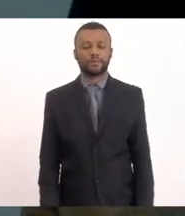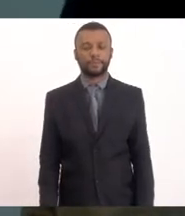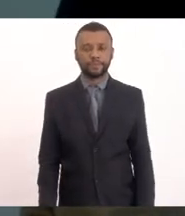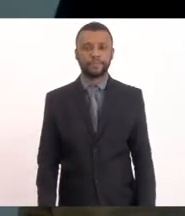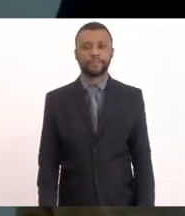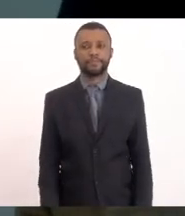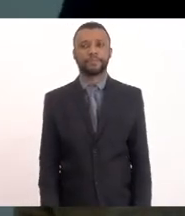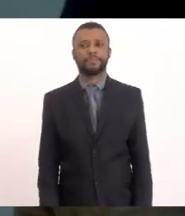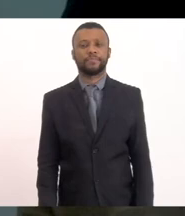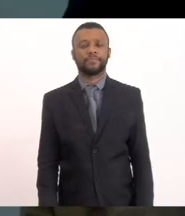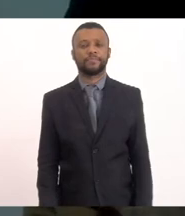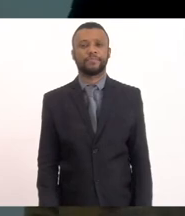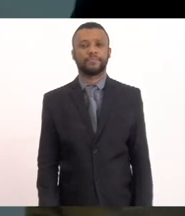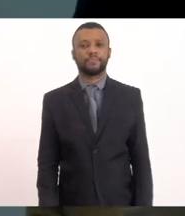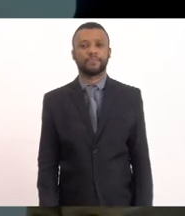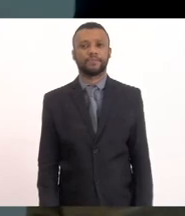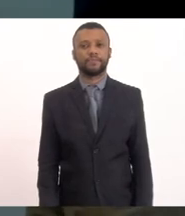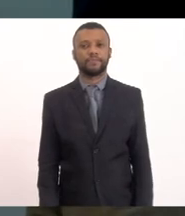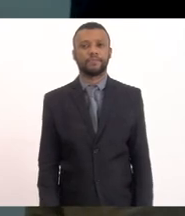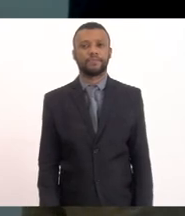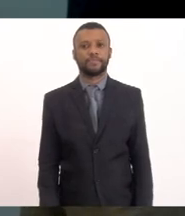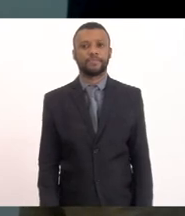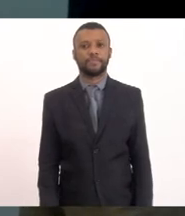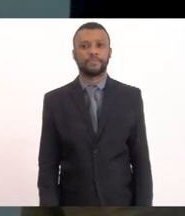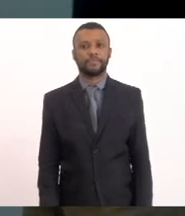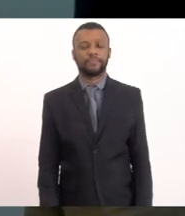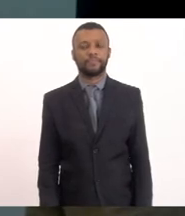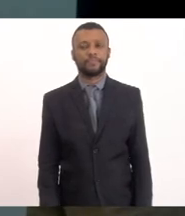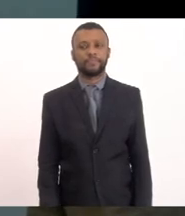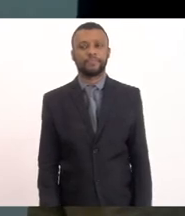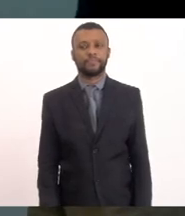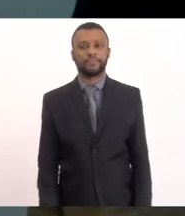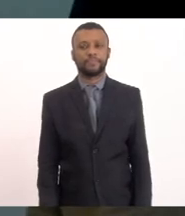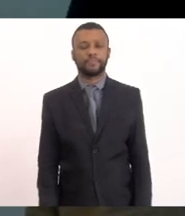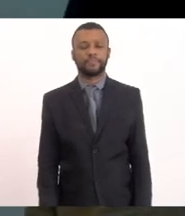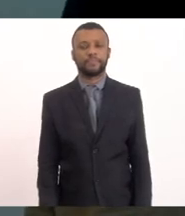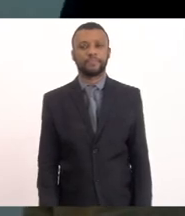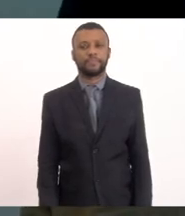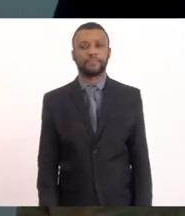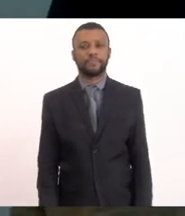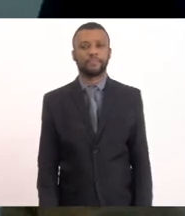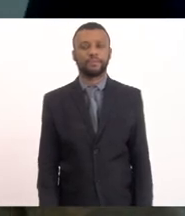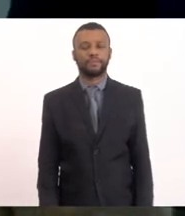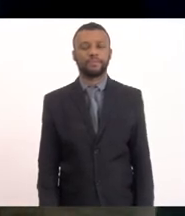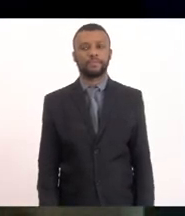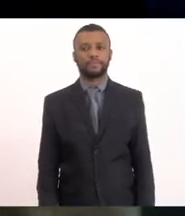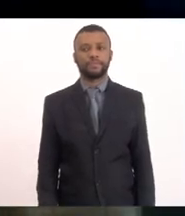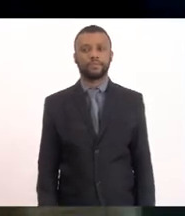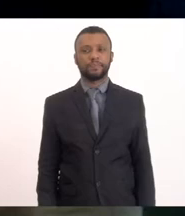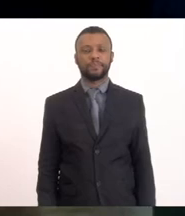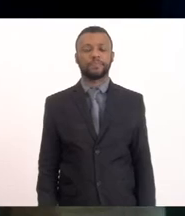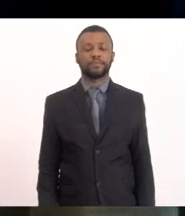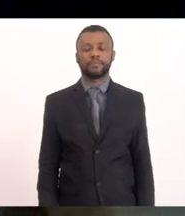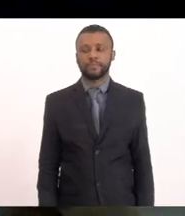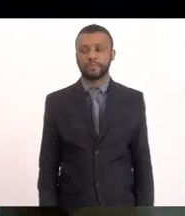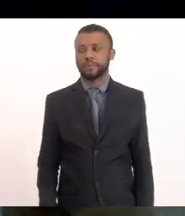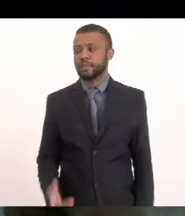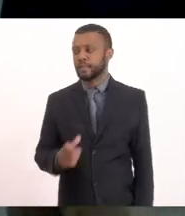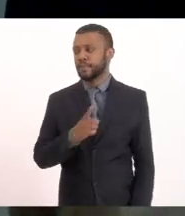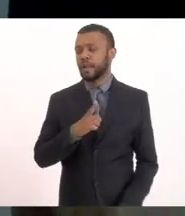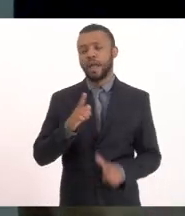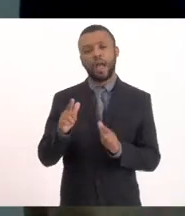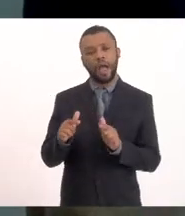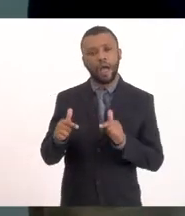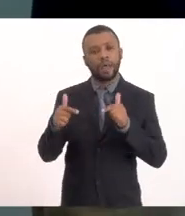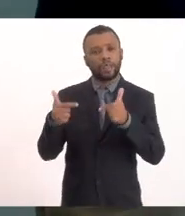Isso Volta mais uma Só para ilustrar Então esse é o nosso Procedimento De